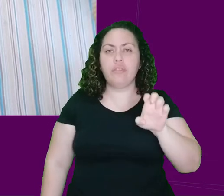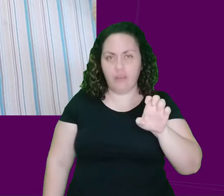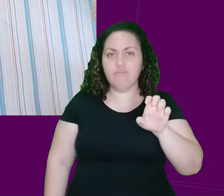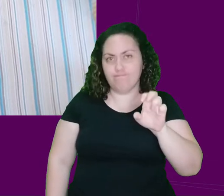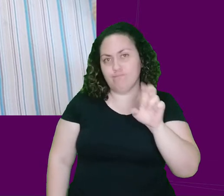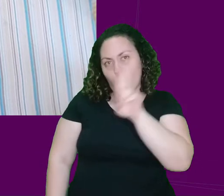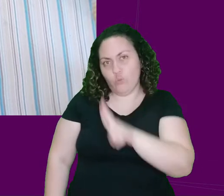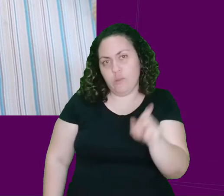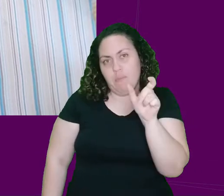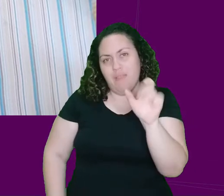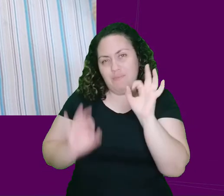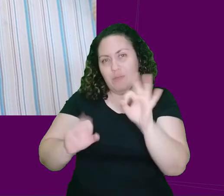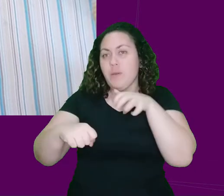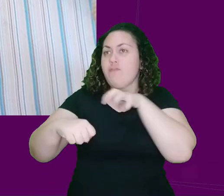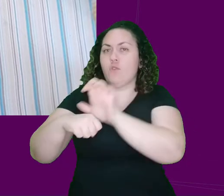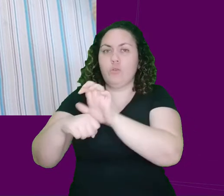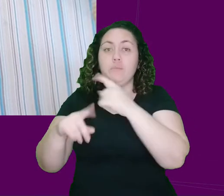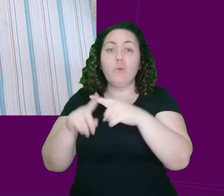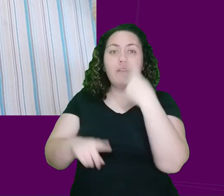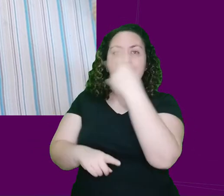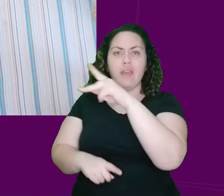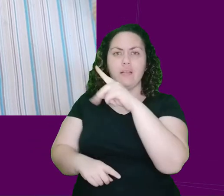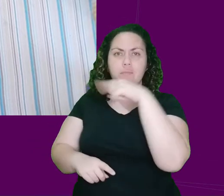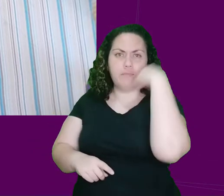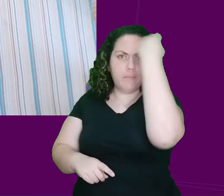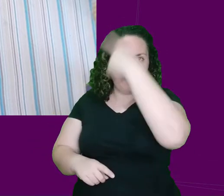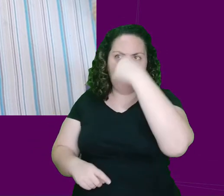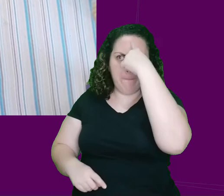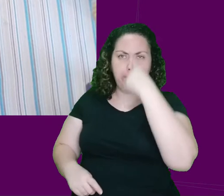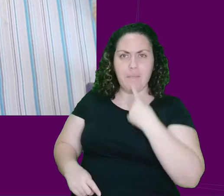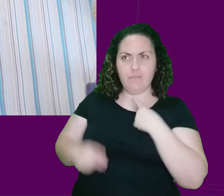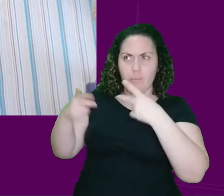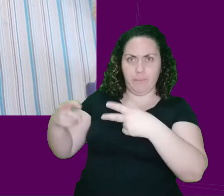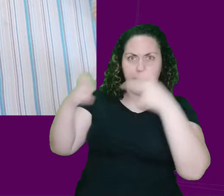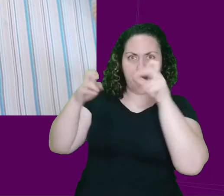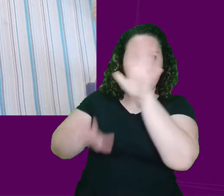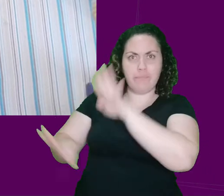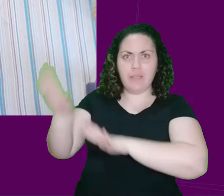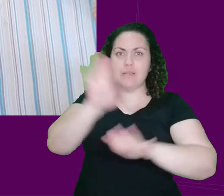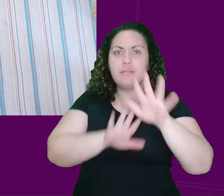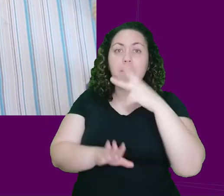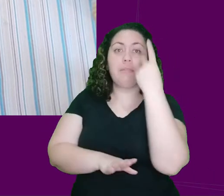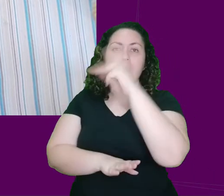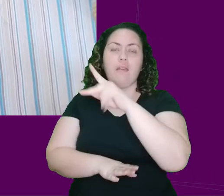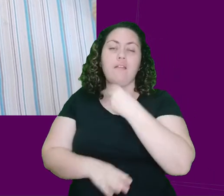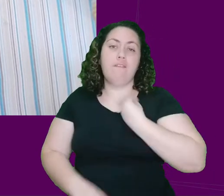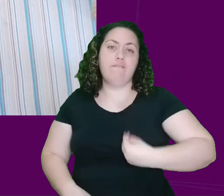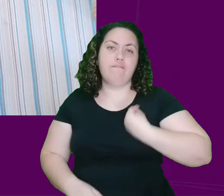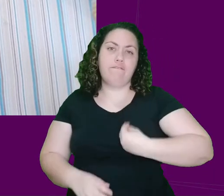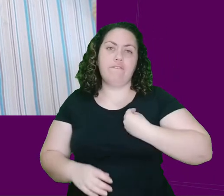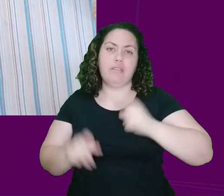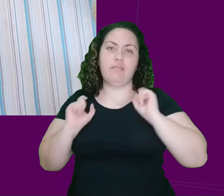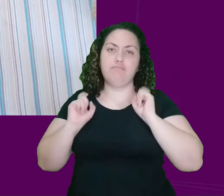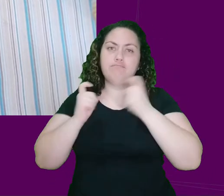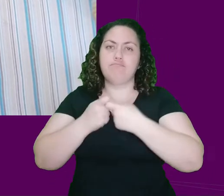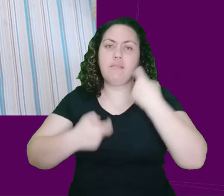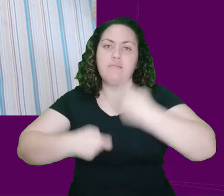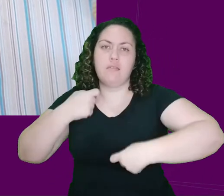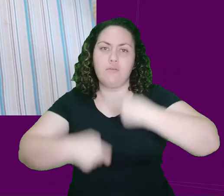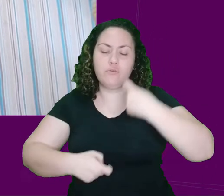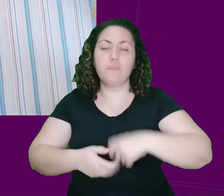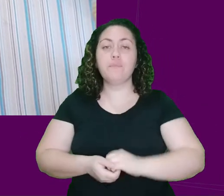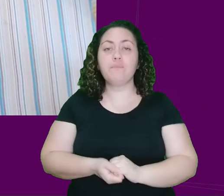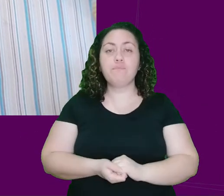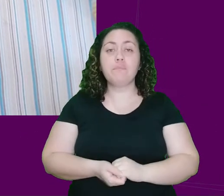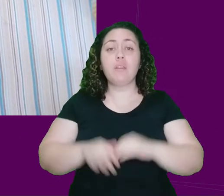usa essa palavra mesmo, porque só essa aparência dele era suficiente até para revelar sobre a vida sexual dele. Mas